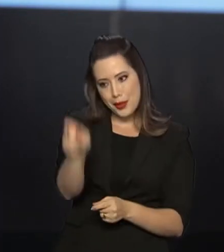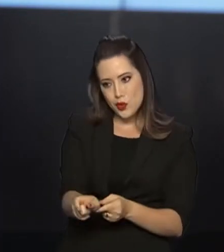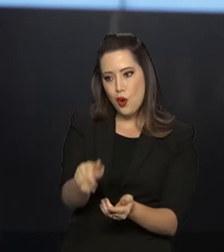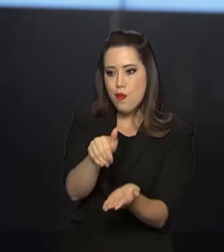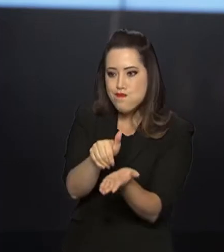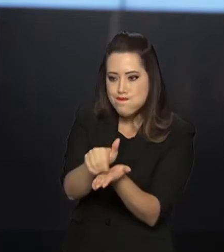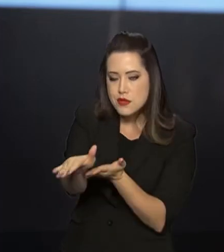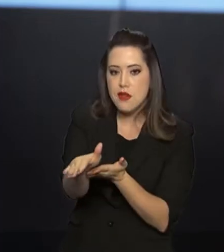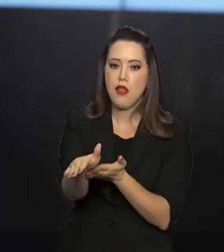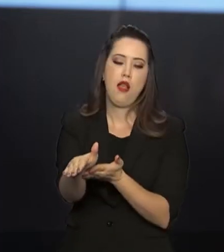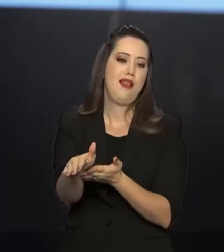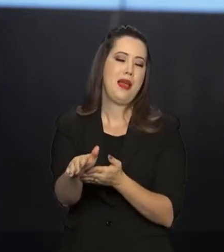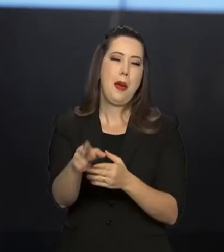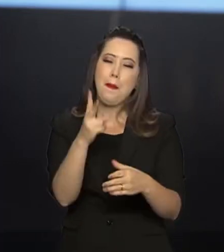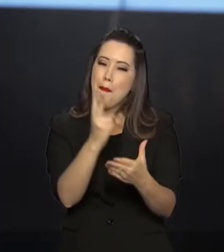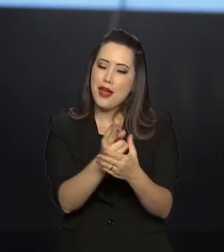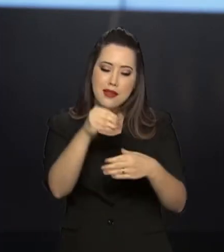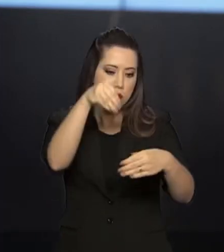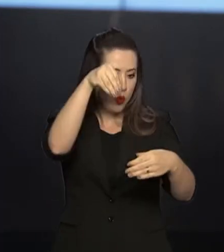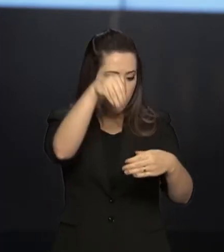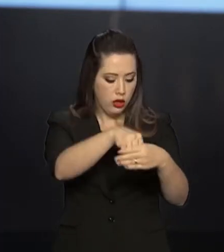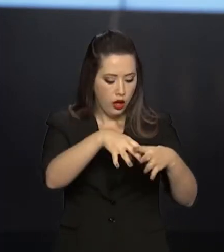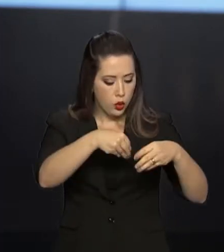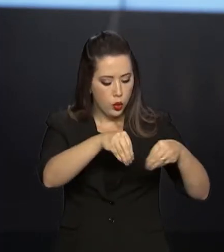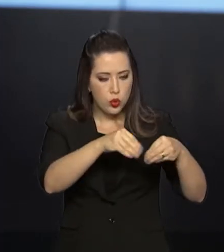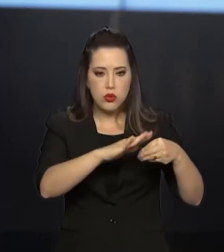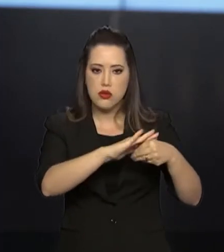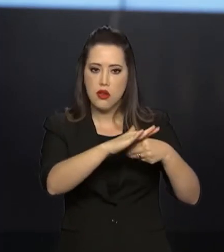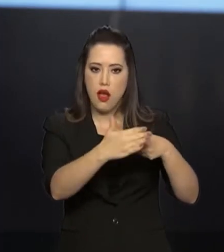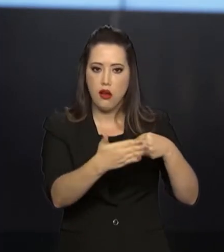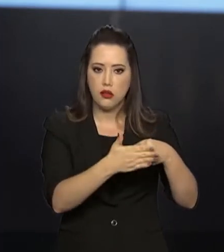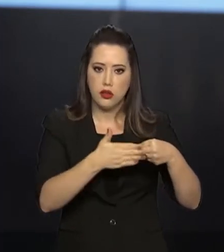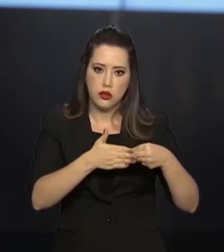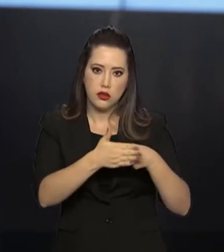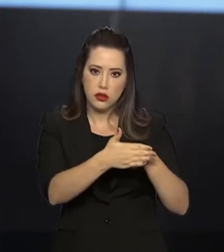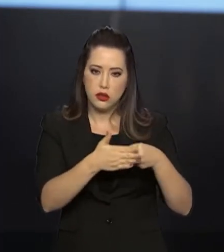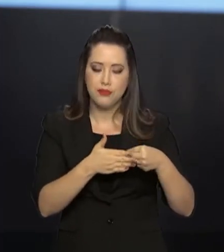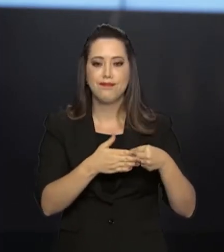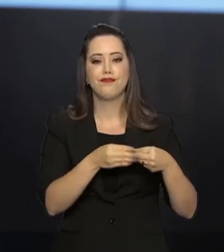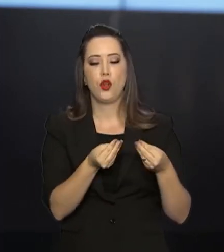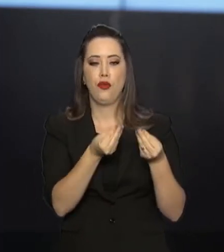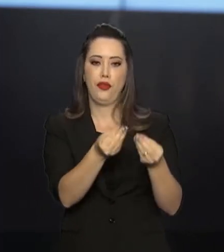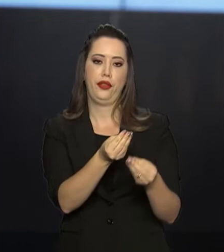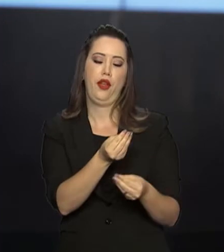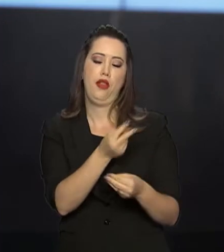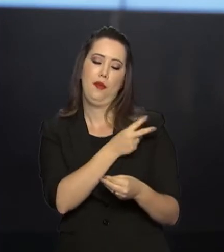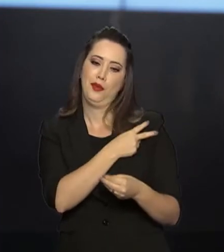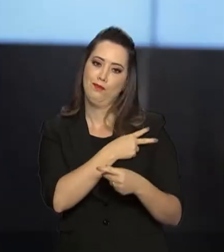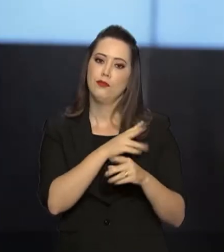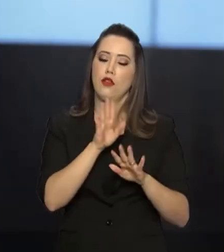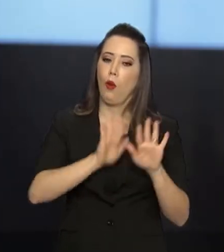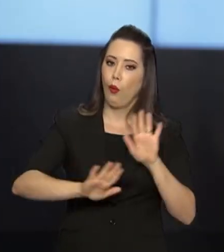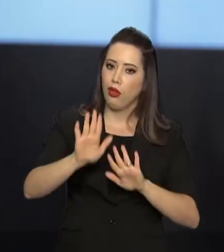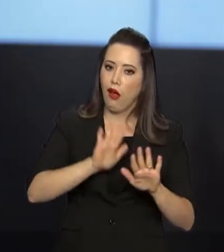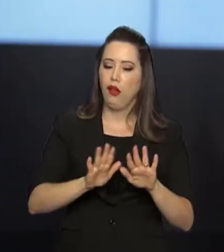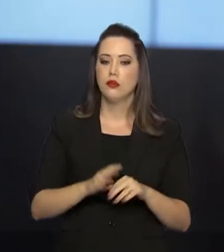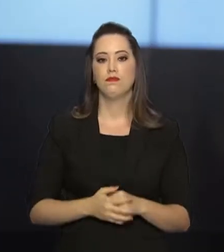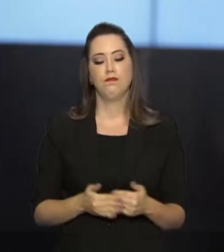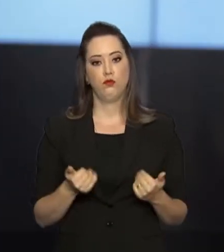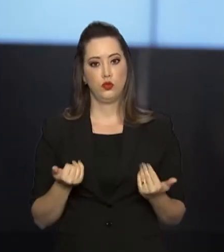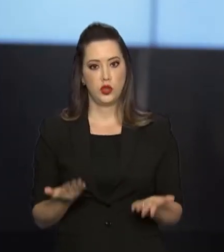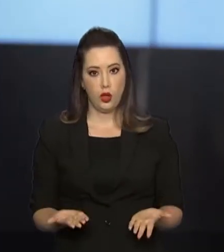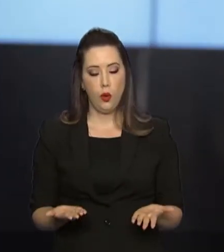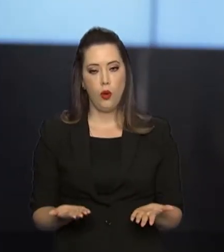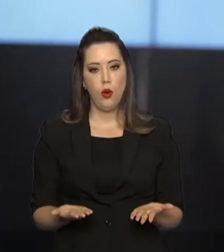participante será eliminado na hora, mesmo que estejam lacrados na embalagem dada pelos fiscais. Tome cuidado. Então,